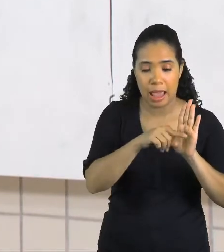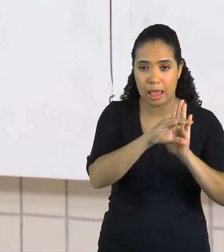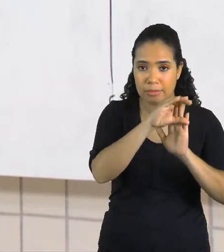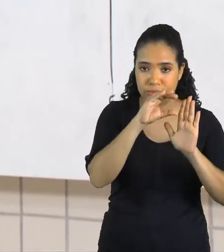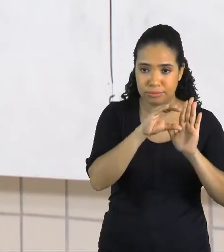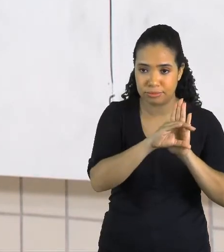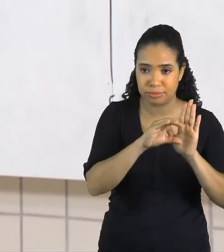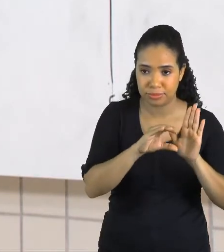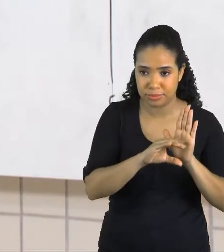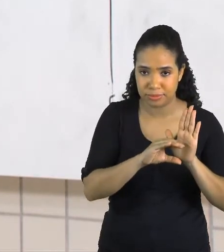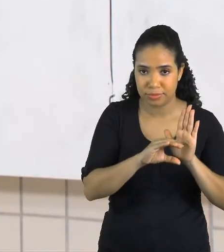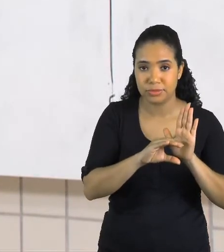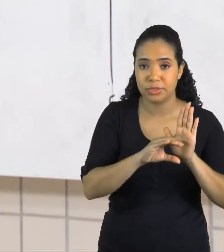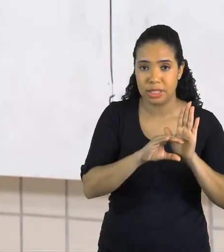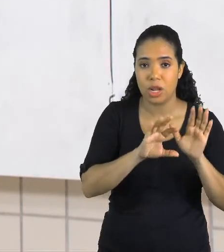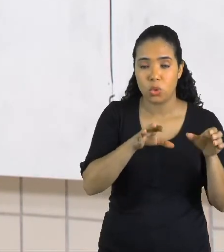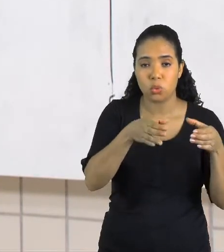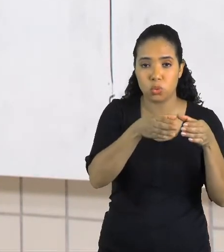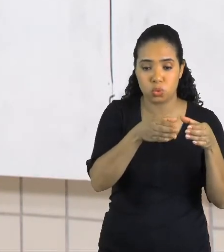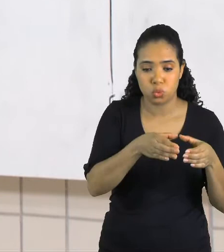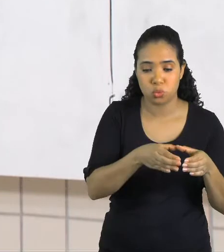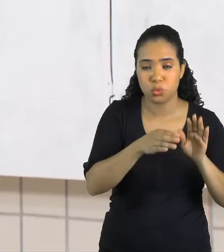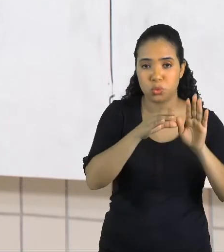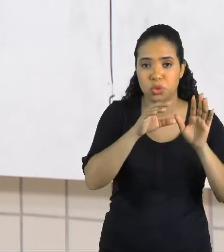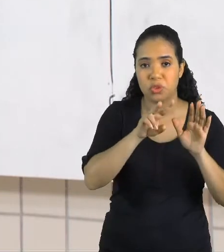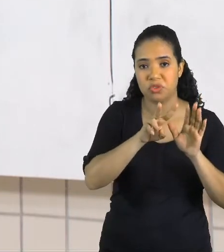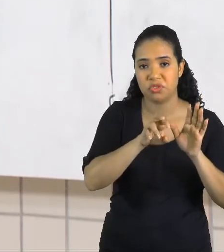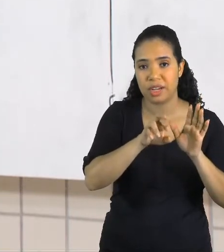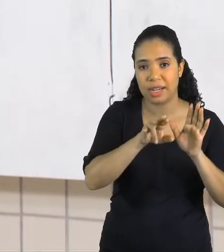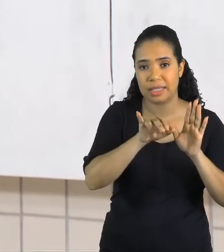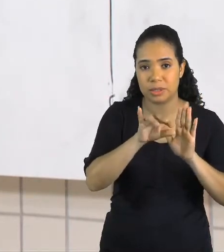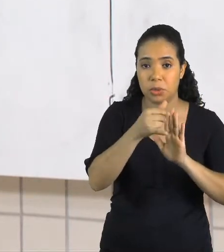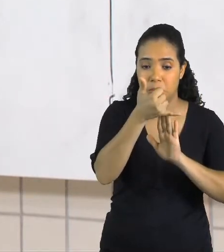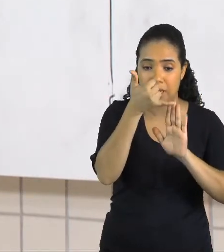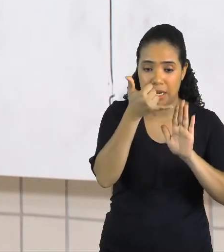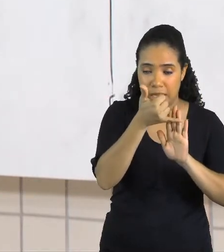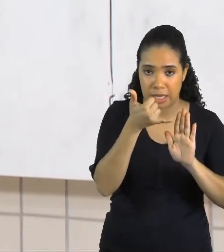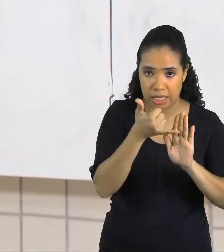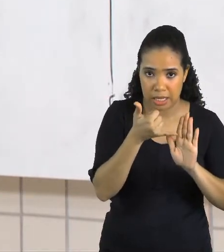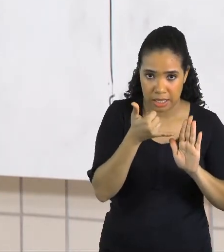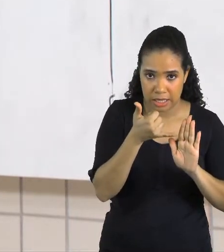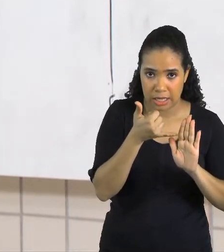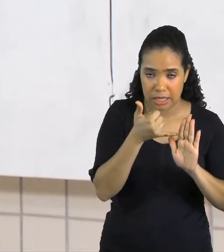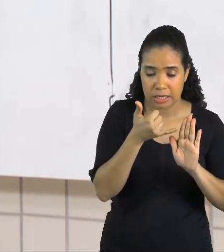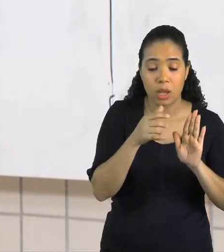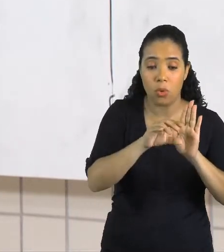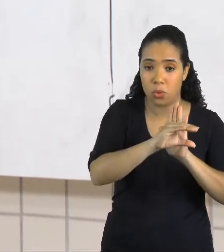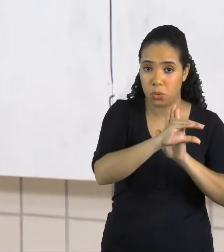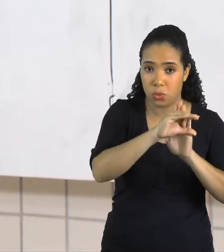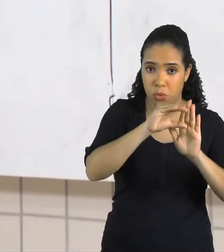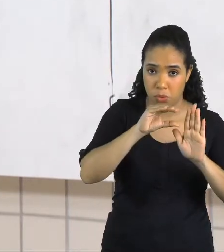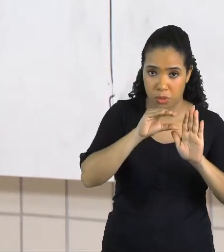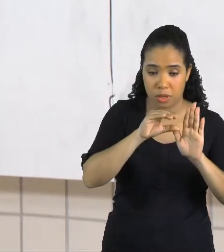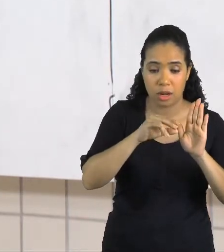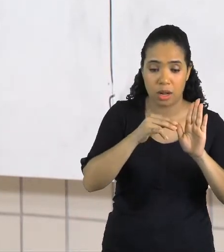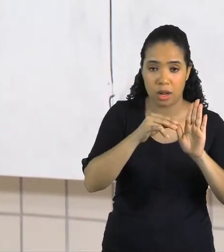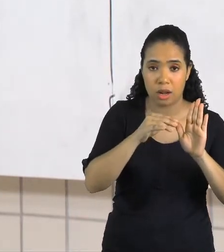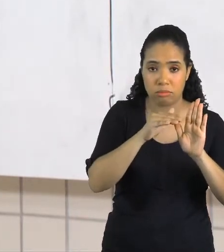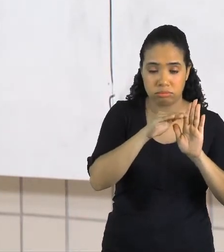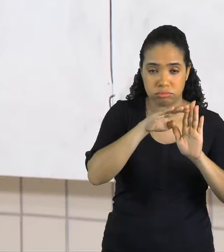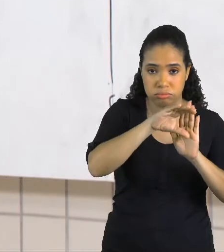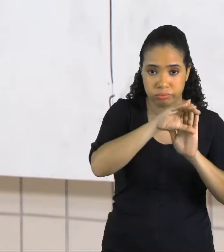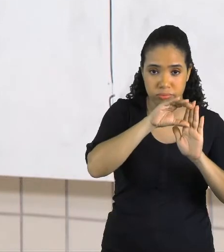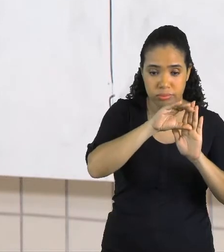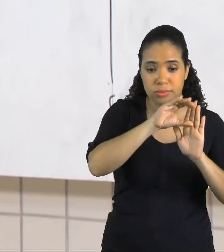estrofe é o grupo de versos. Então, quando eu escrevo um estrofe, eu pulo uma linha para escrever